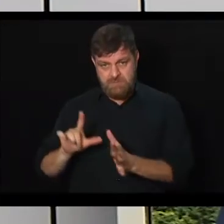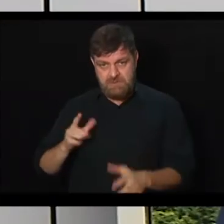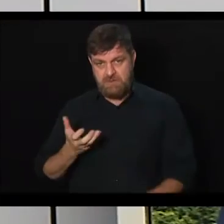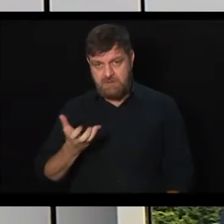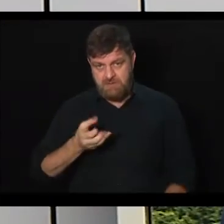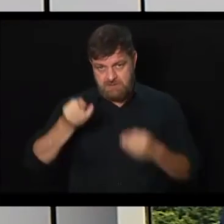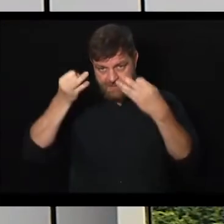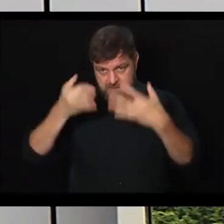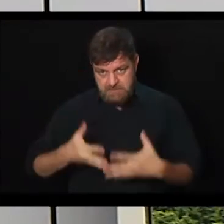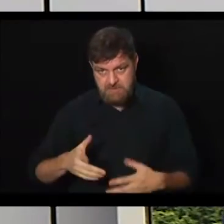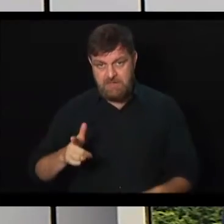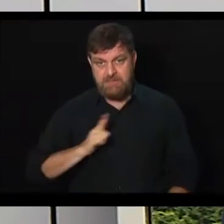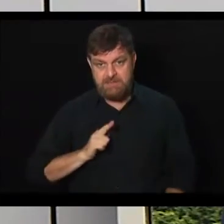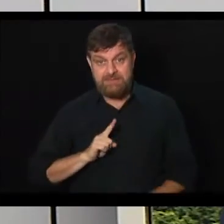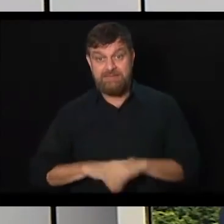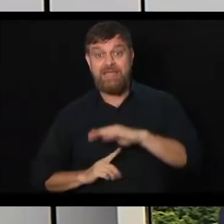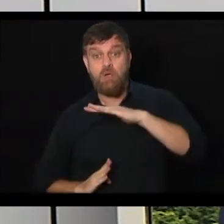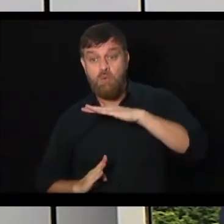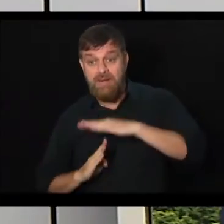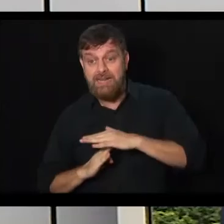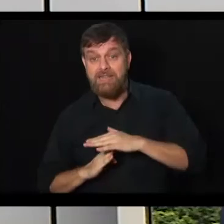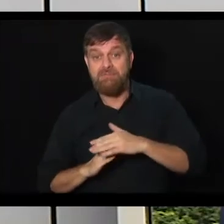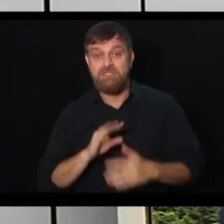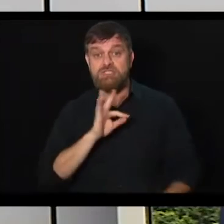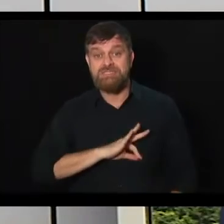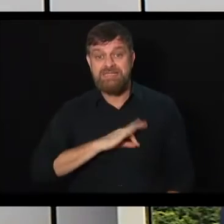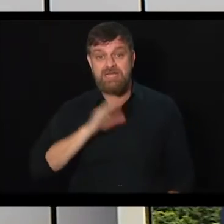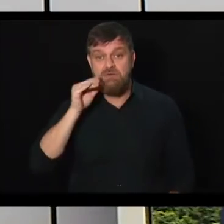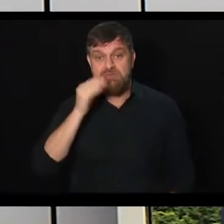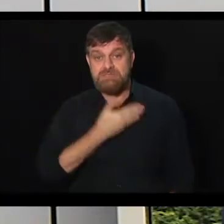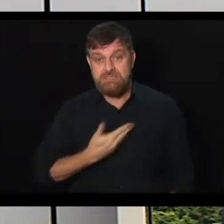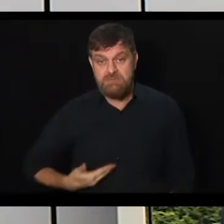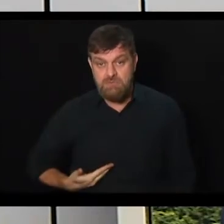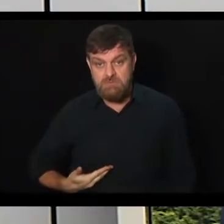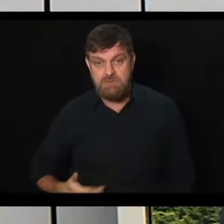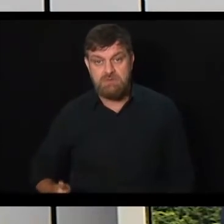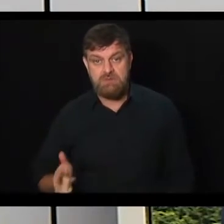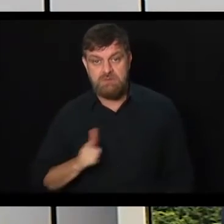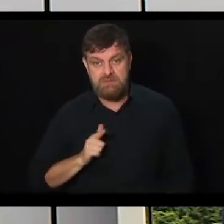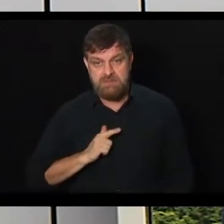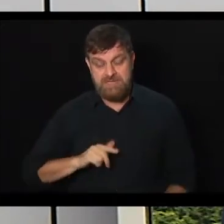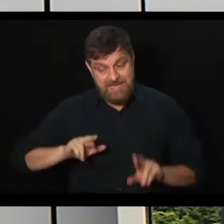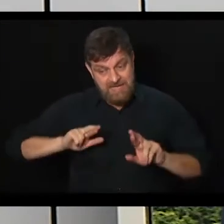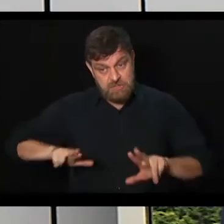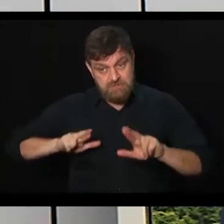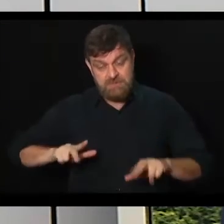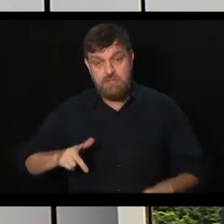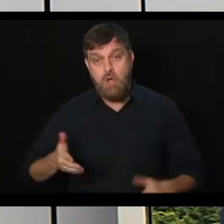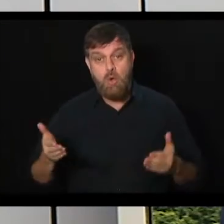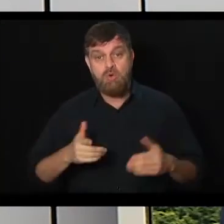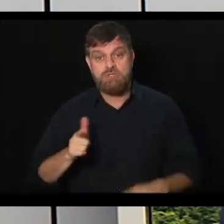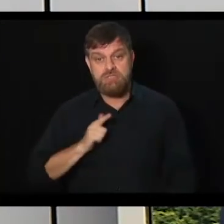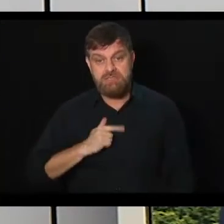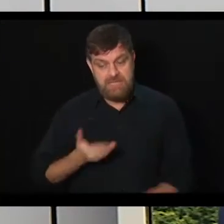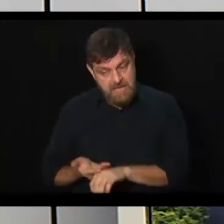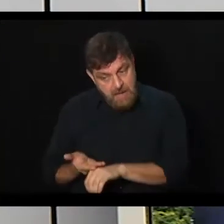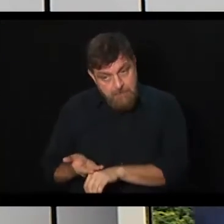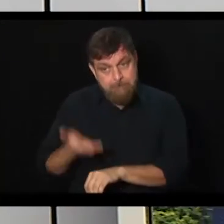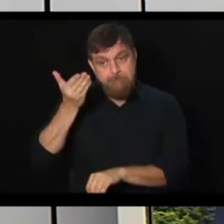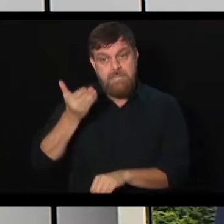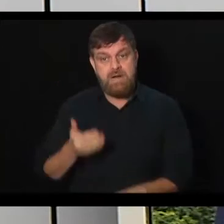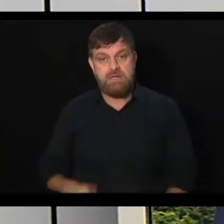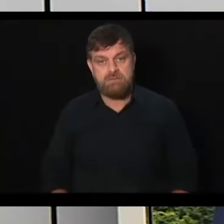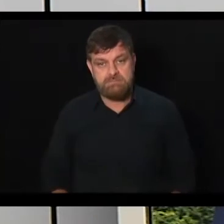mesmo, desde 2003, um limite para recebimento. Mas esse limite hoje é o salário do Minus STF. É maior. Muito além do que nós estamos falando de limite hoje,